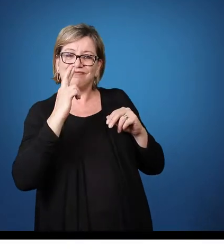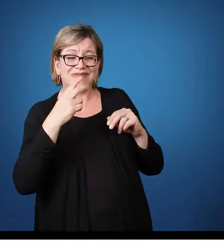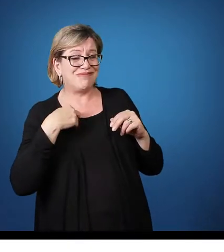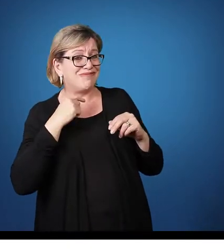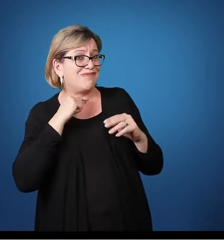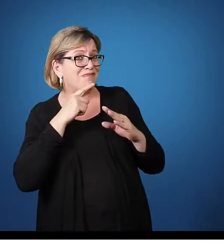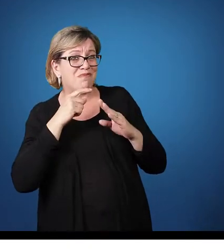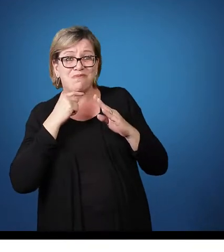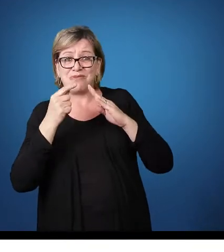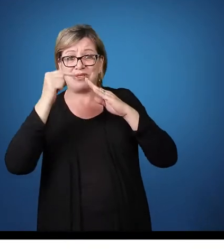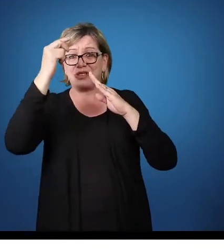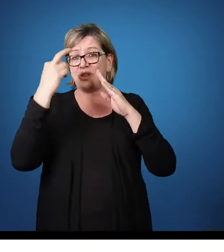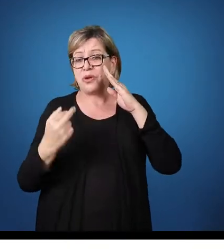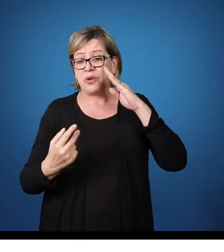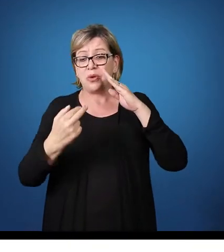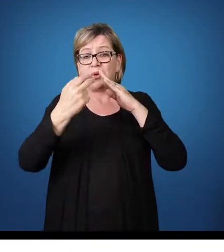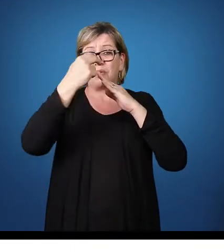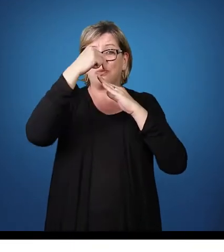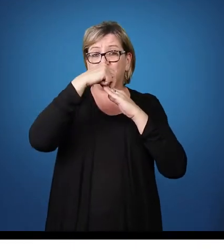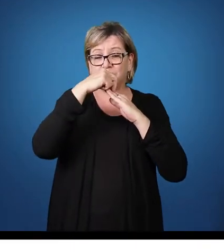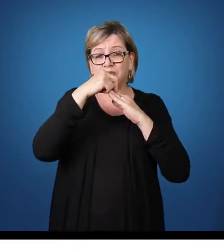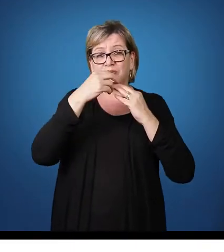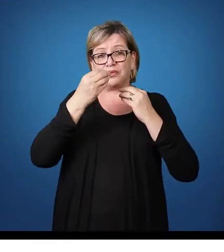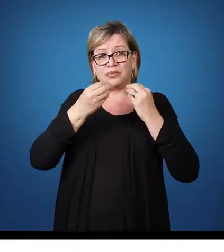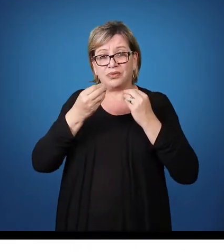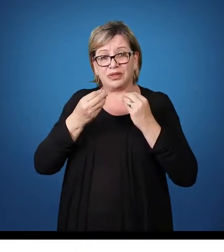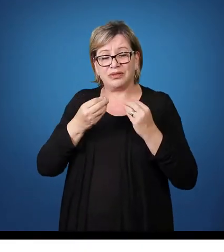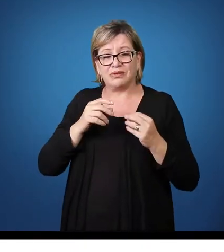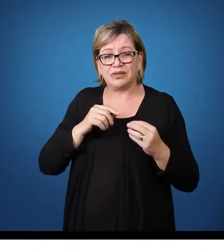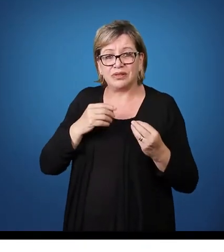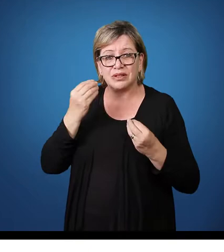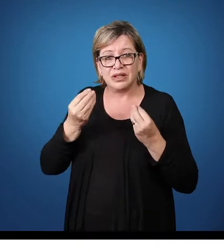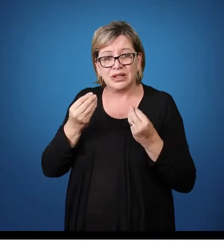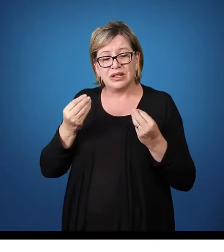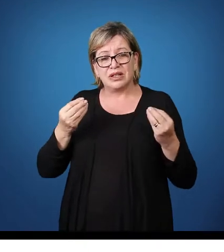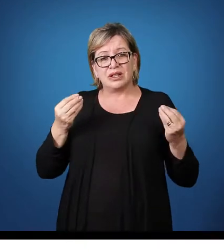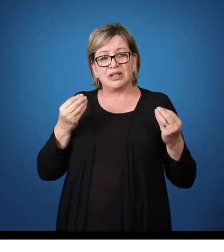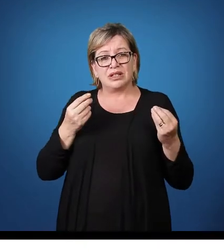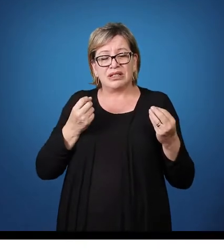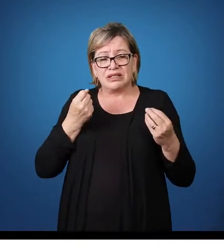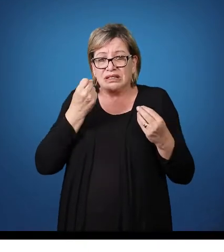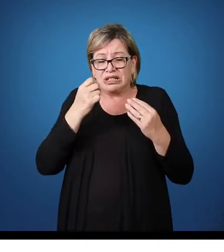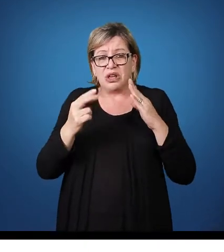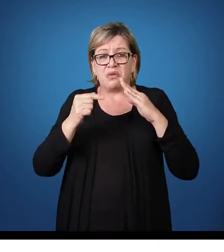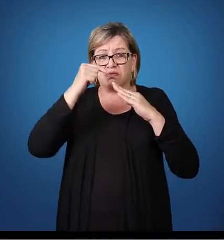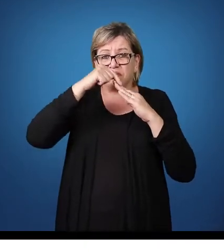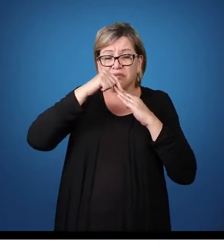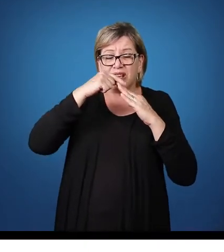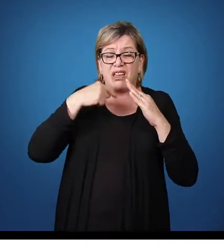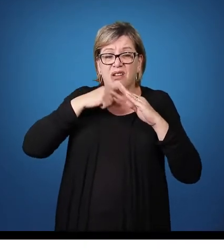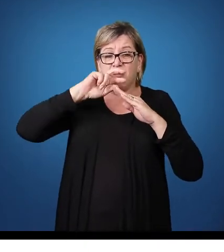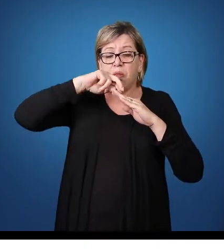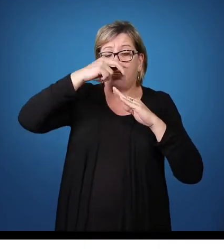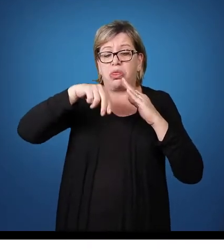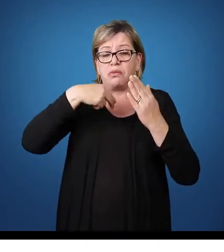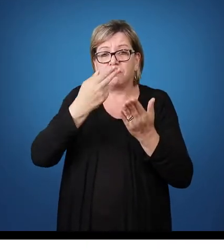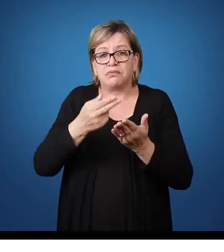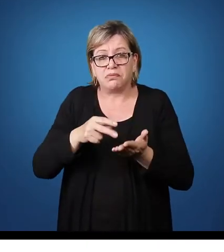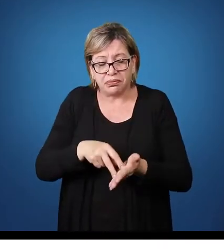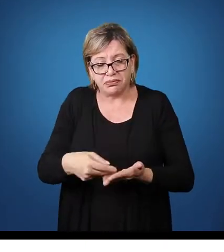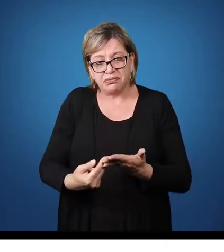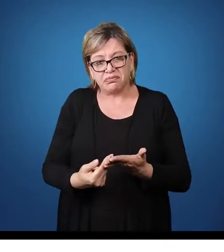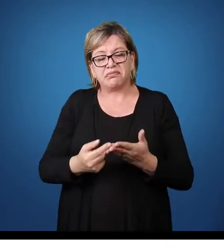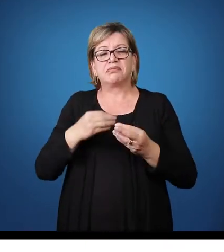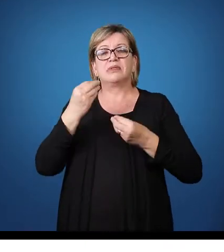subo Se subir no telhado, eu caio Olá,